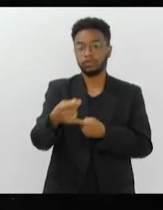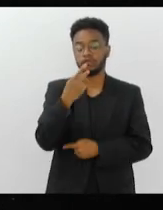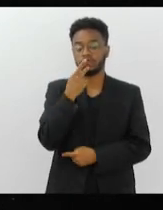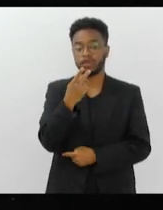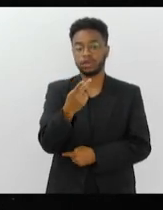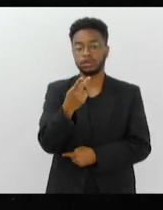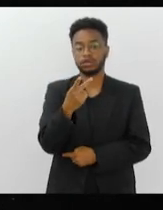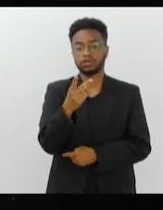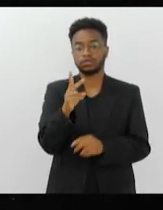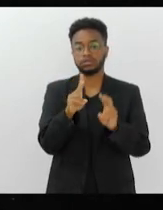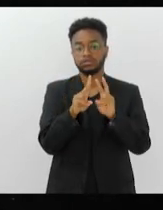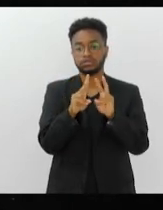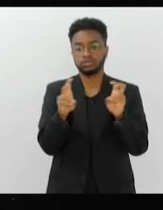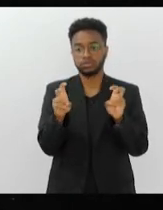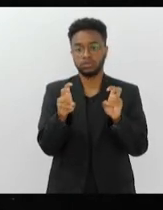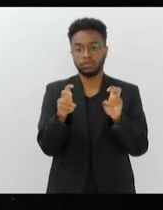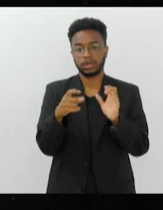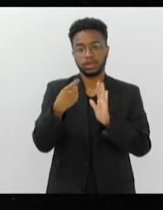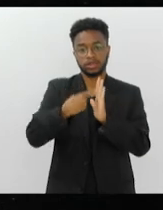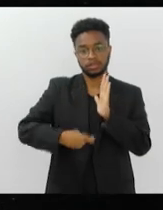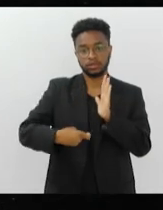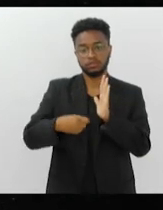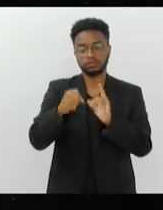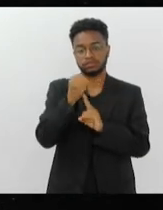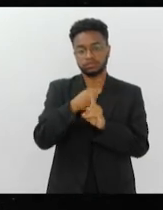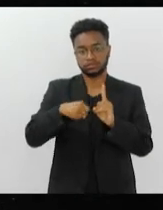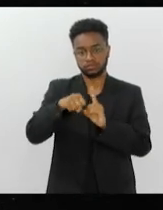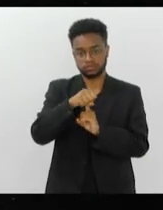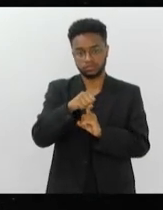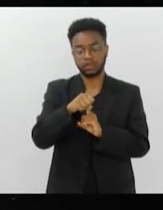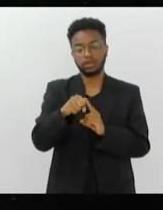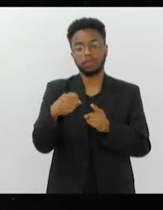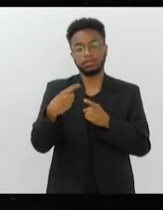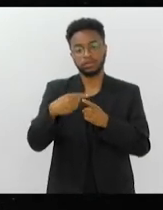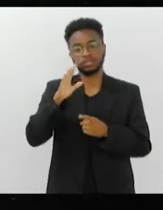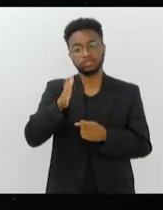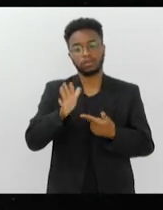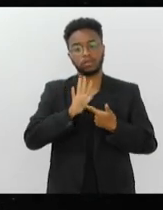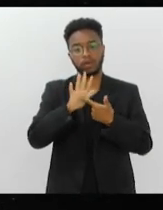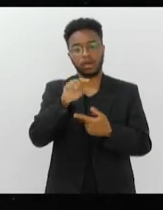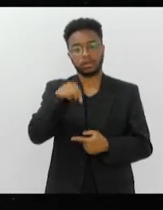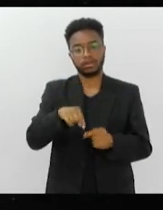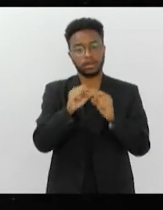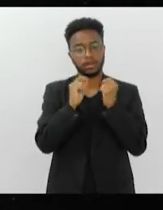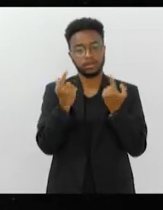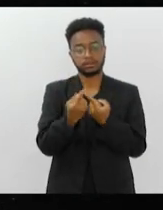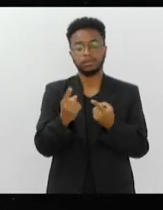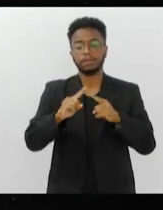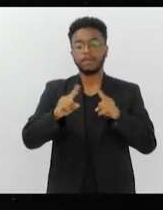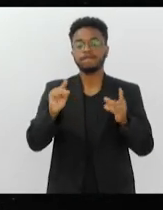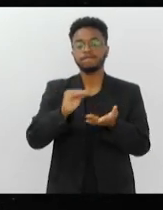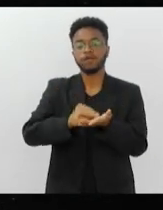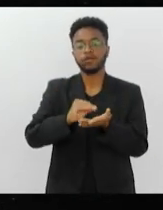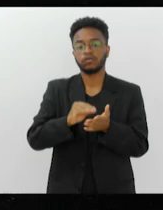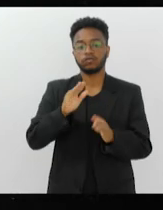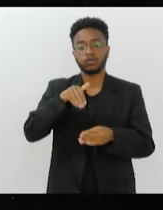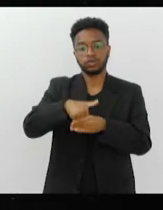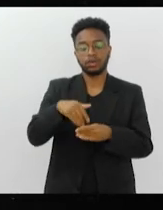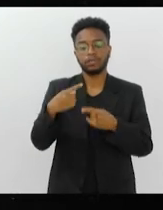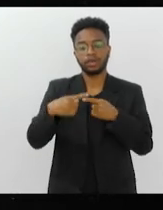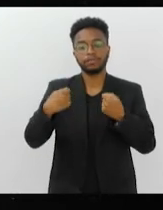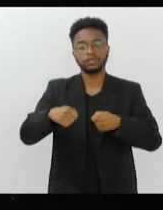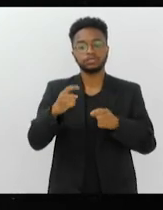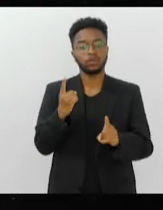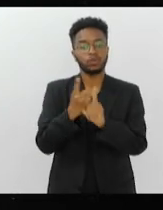da tarifa social, que já foi apresentada aqui nessa casa, que ainda não foi votada, que nós temos que encontrar um caminho